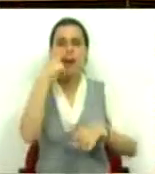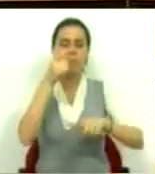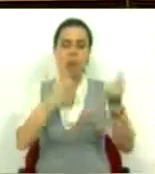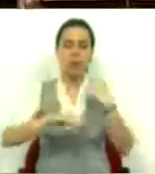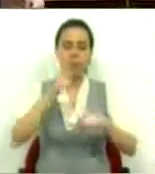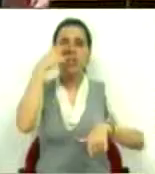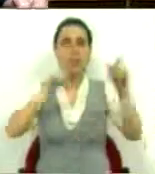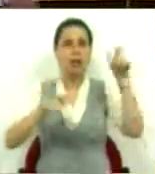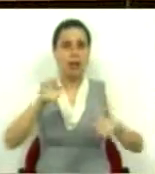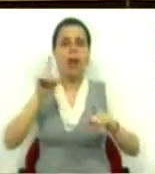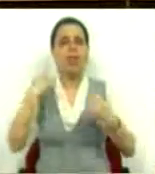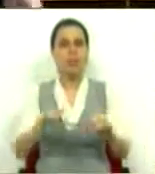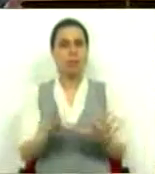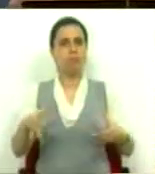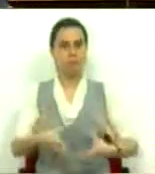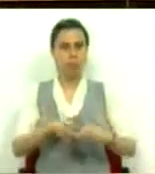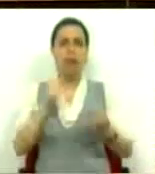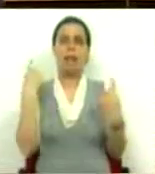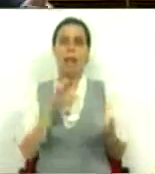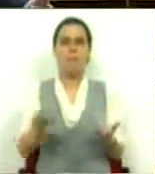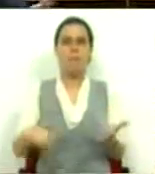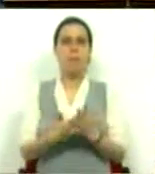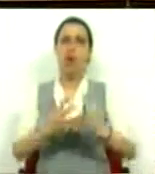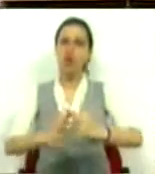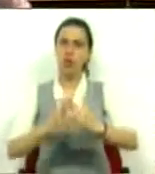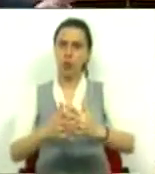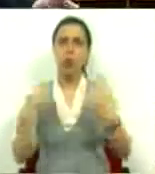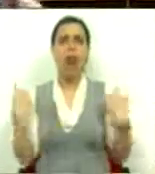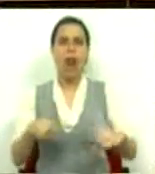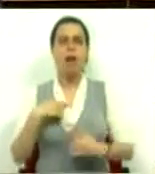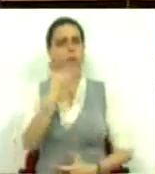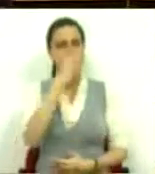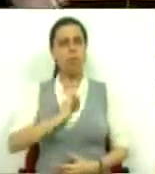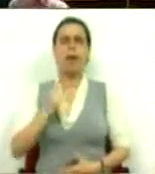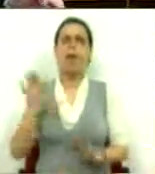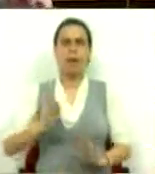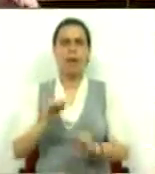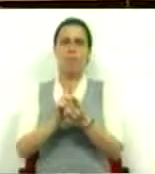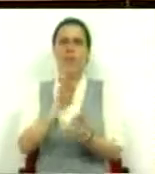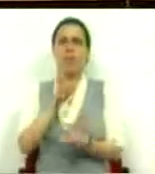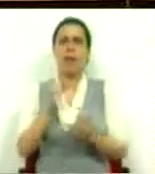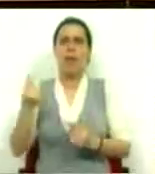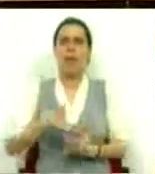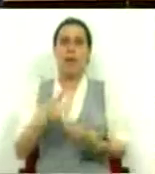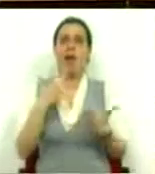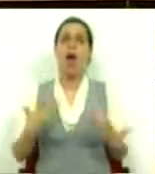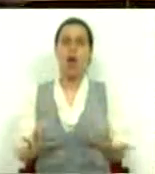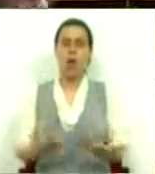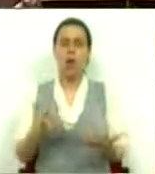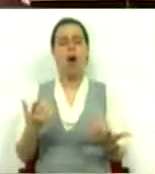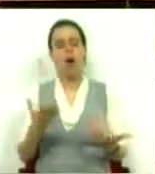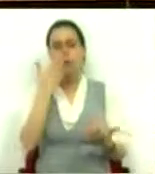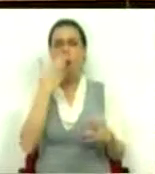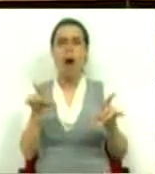cidadania que têm a massa crítica, que têm a proposta estruturada, e que nos parece que devem ser atendidas. Neste momento há uma